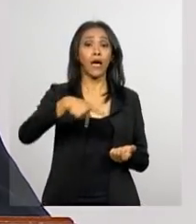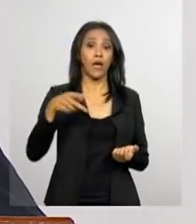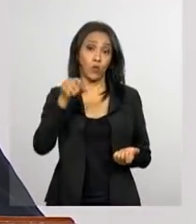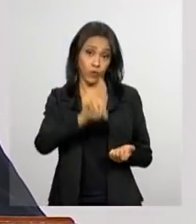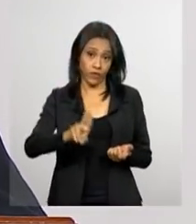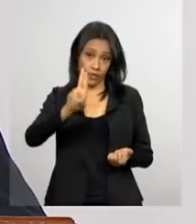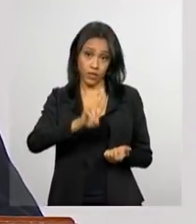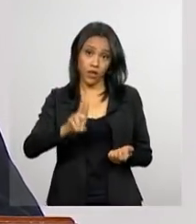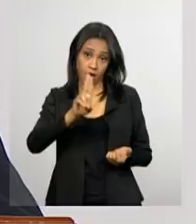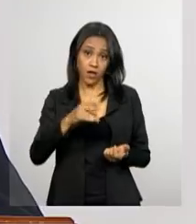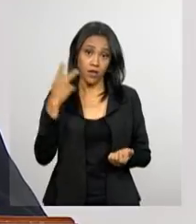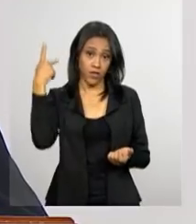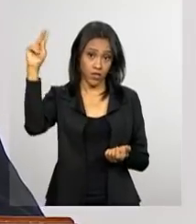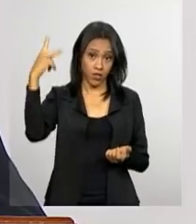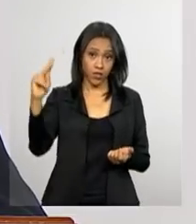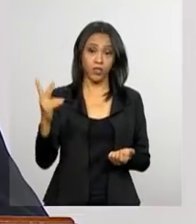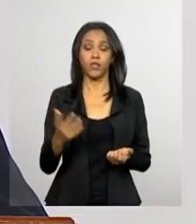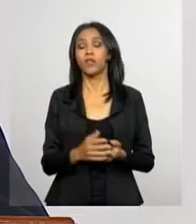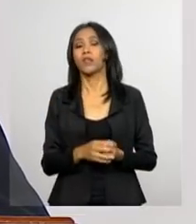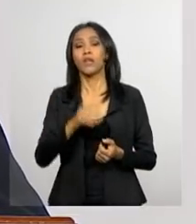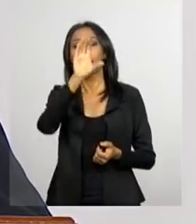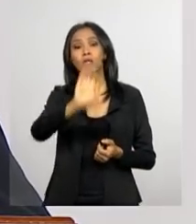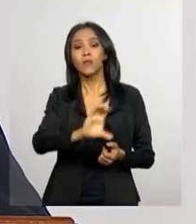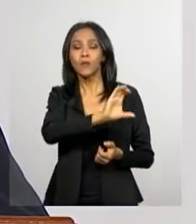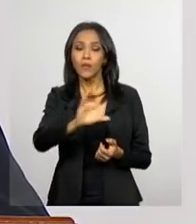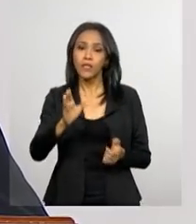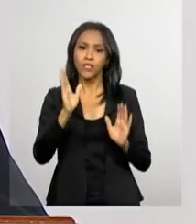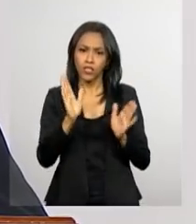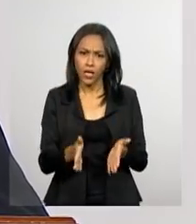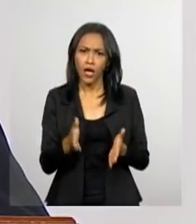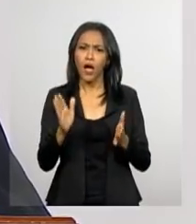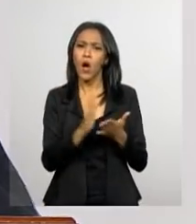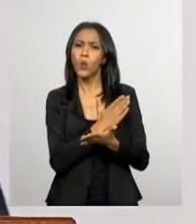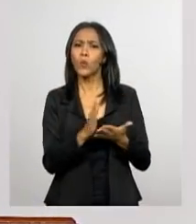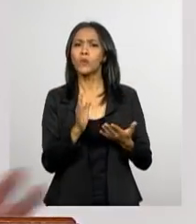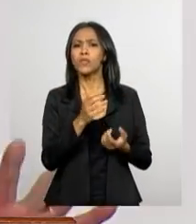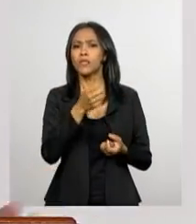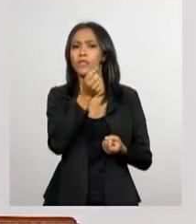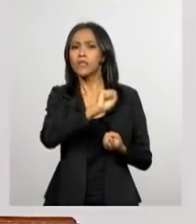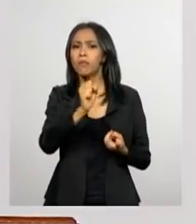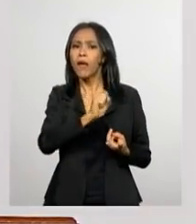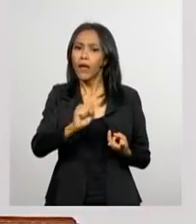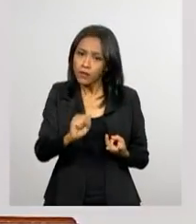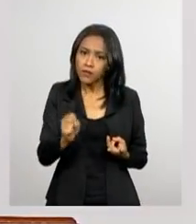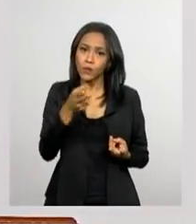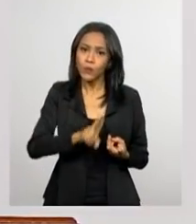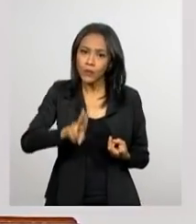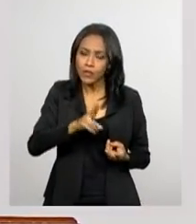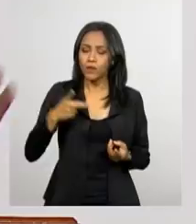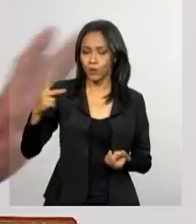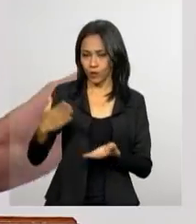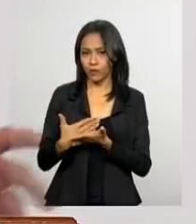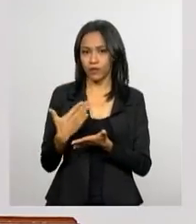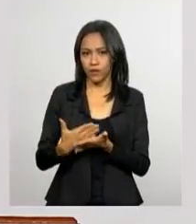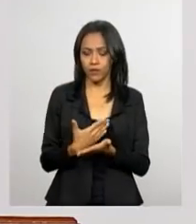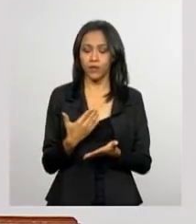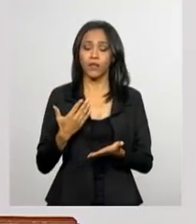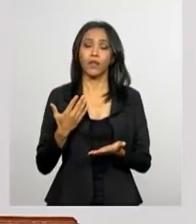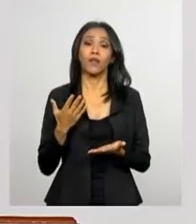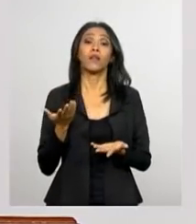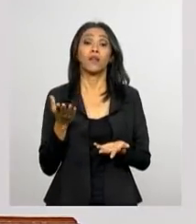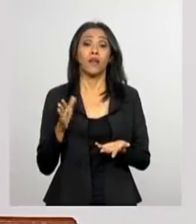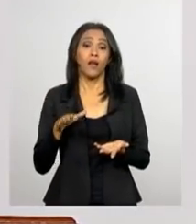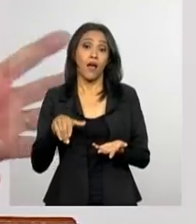quando nós nos detínhamos praticamente durante o semestre, alguns semestres, no exame da obra do professor Canotilho. Algumas vezes,